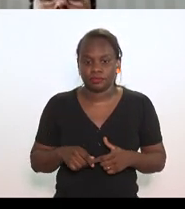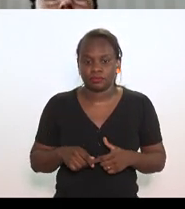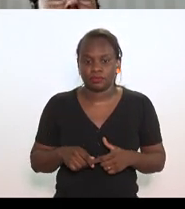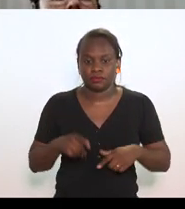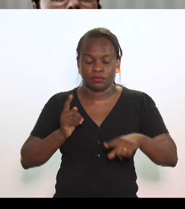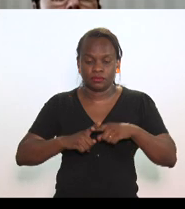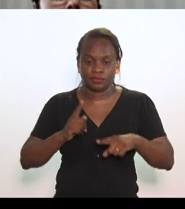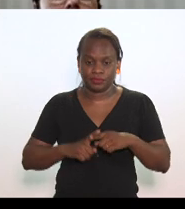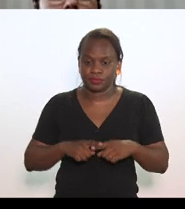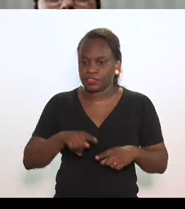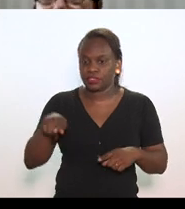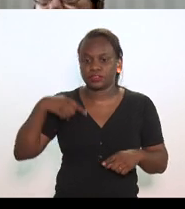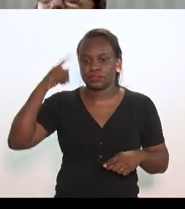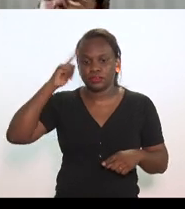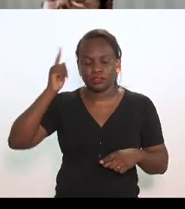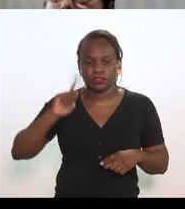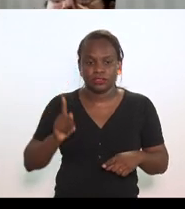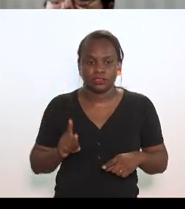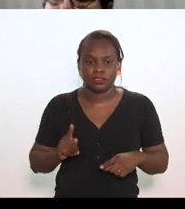porque nós não sabemos